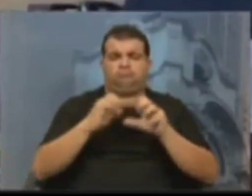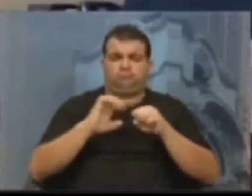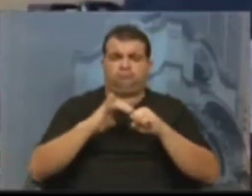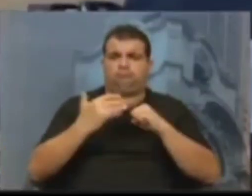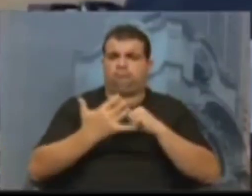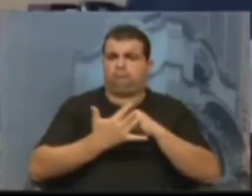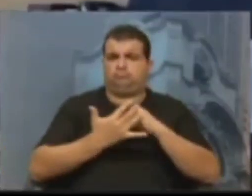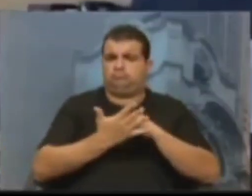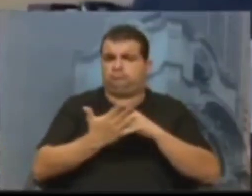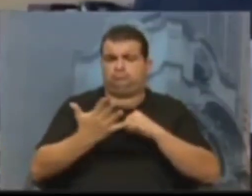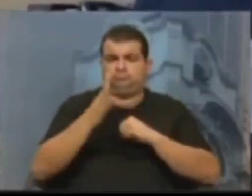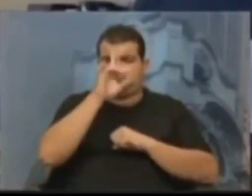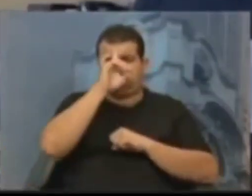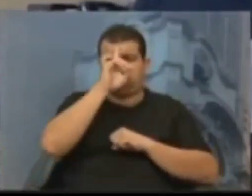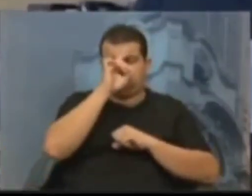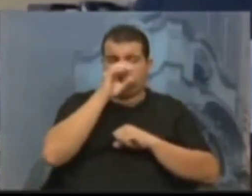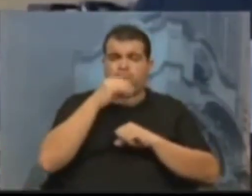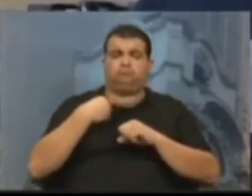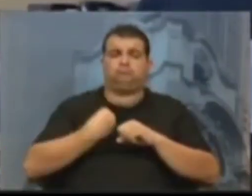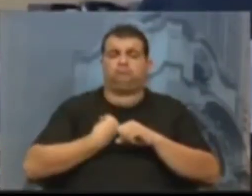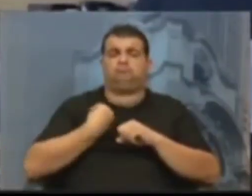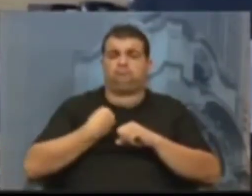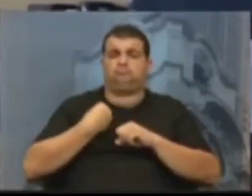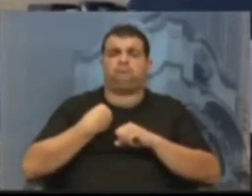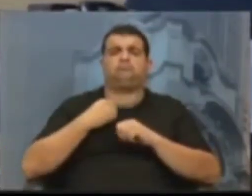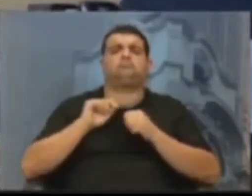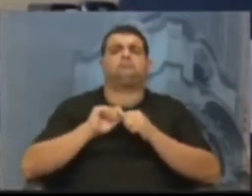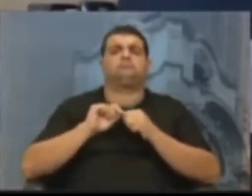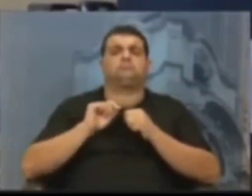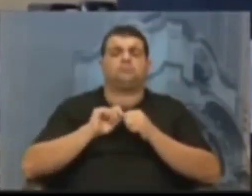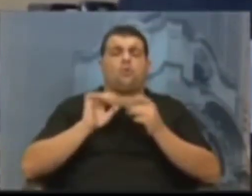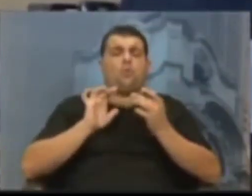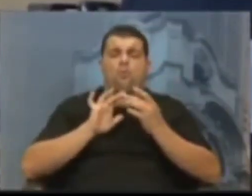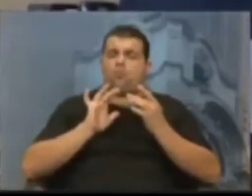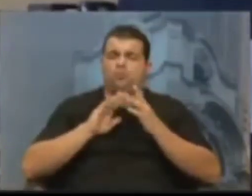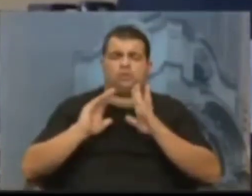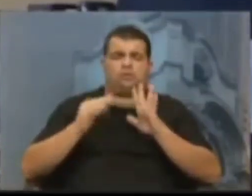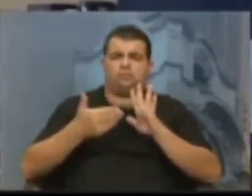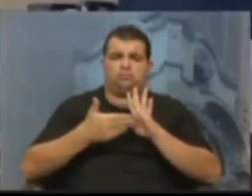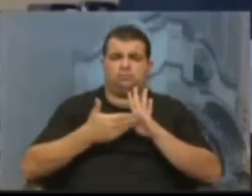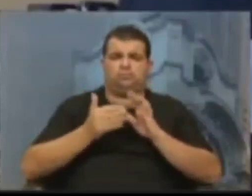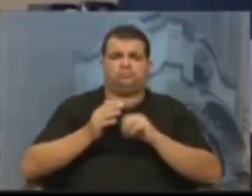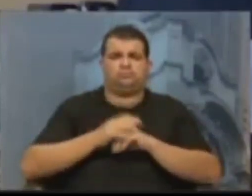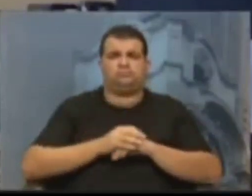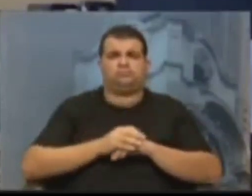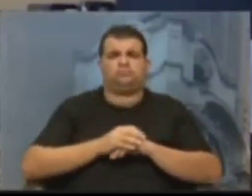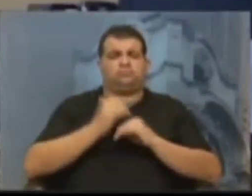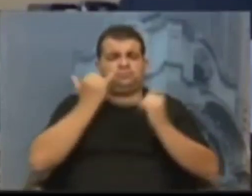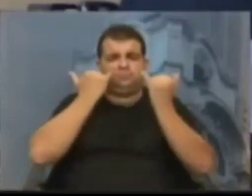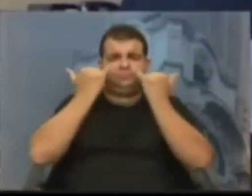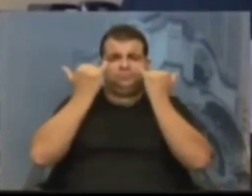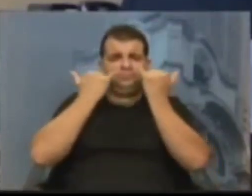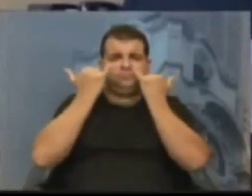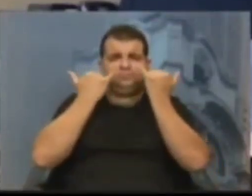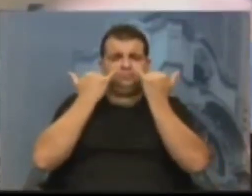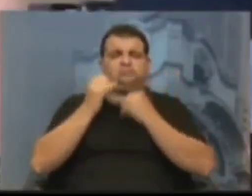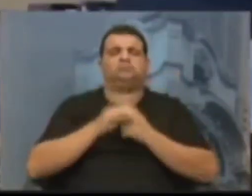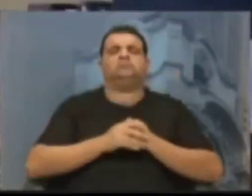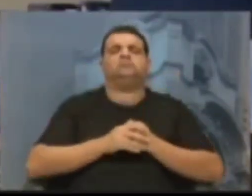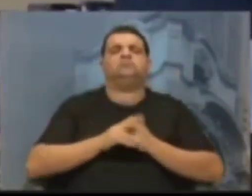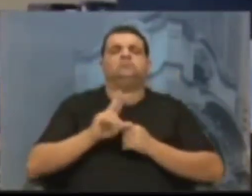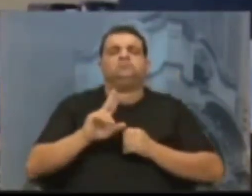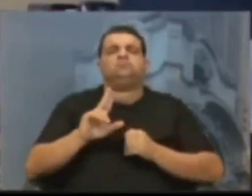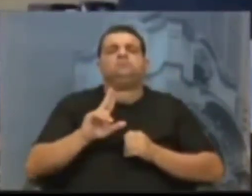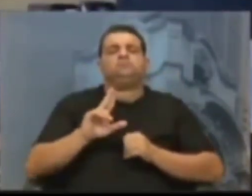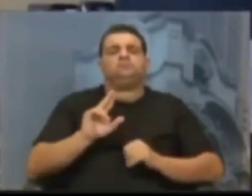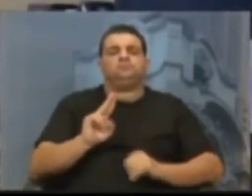nos hospitais, fazendo toda a interligação das informações, da ocupação